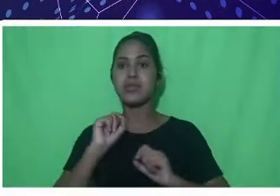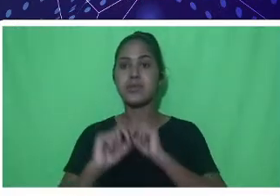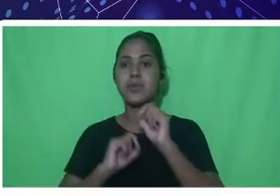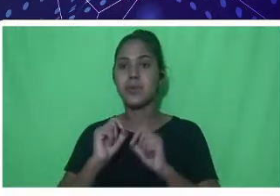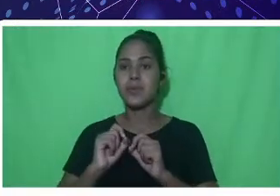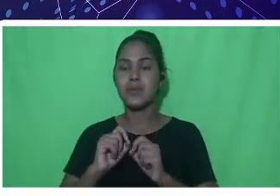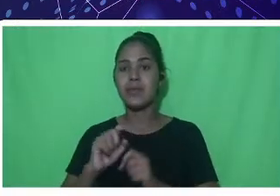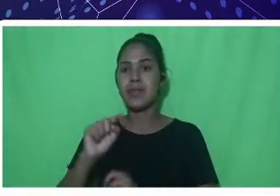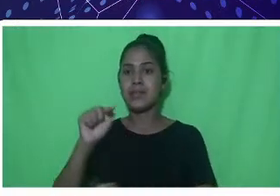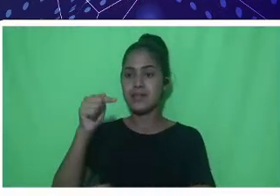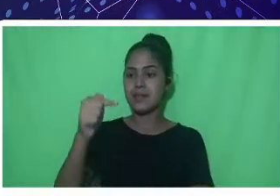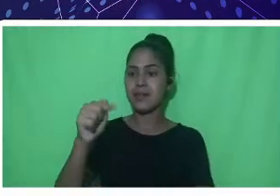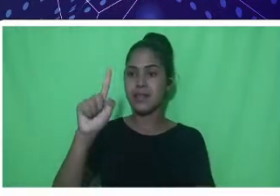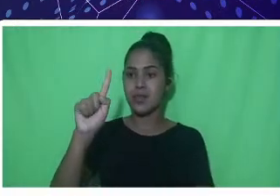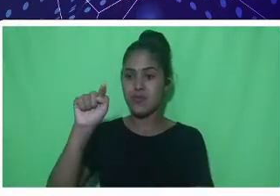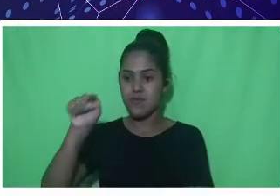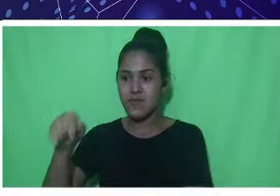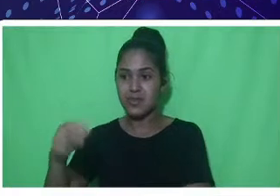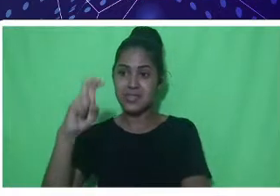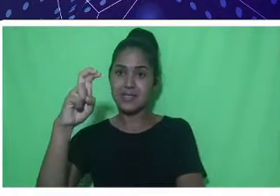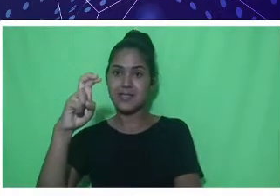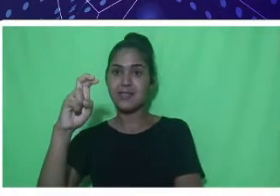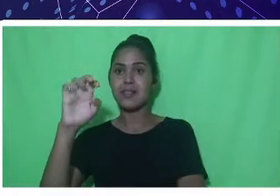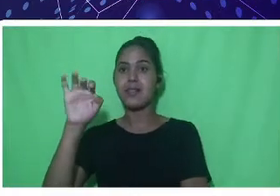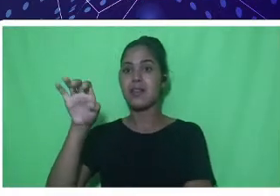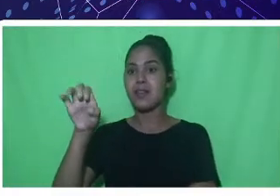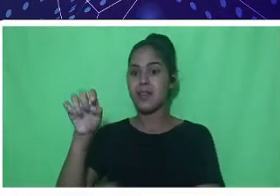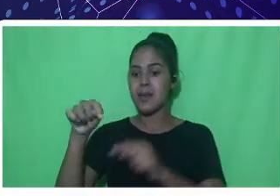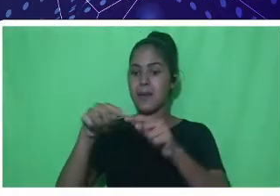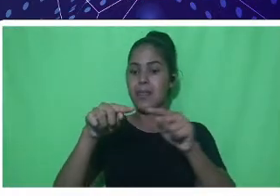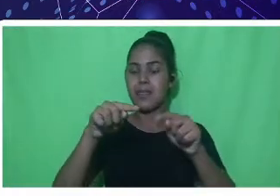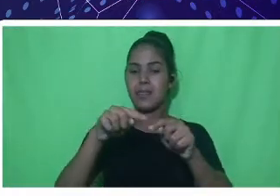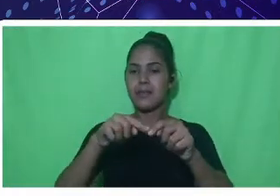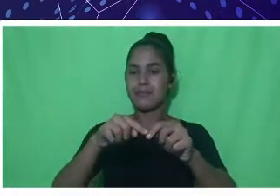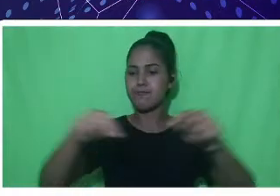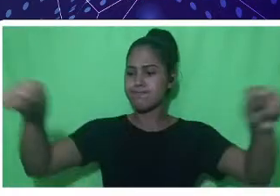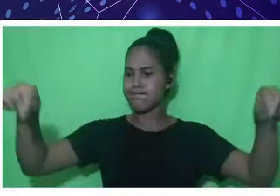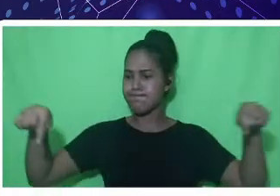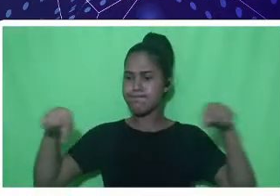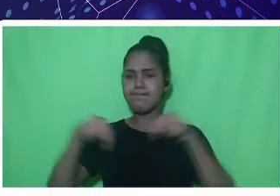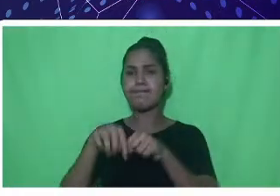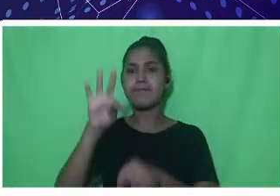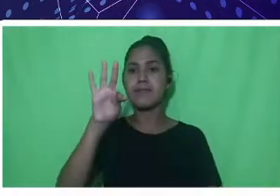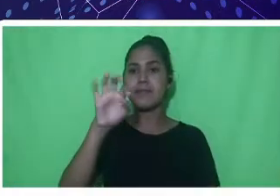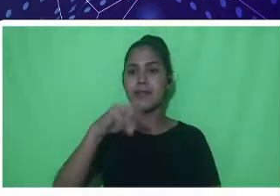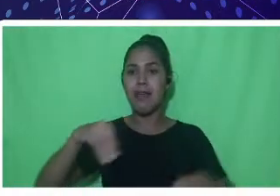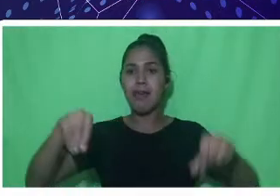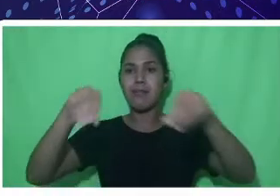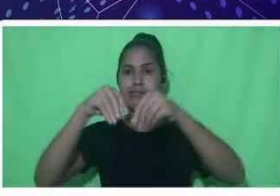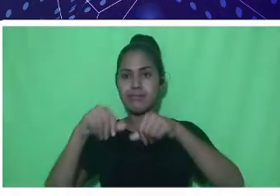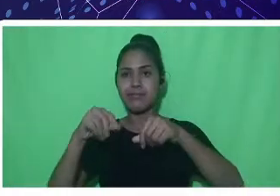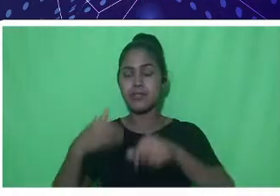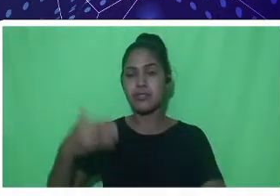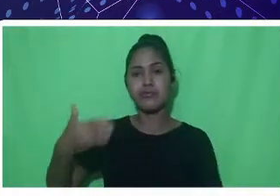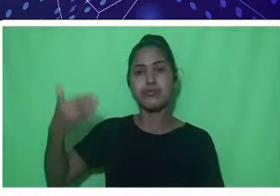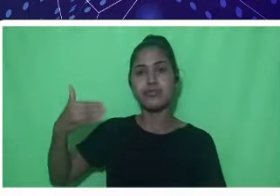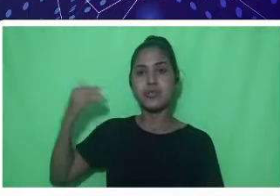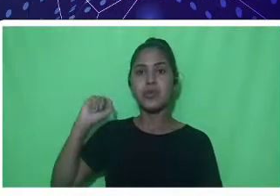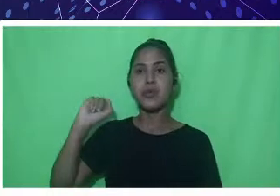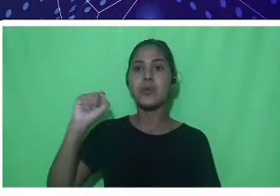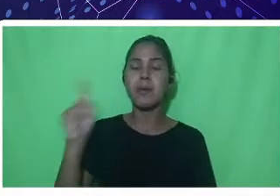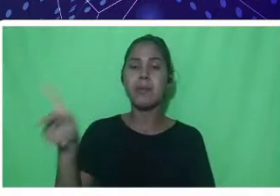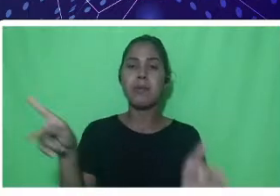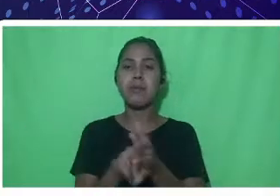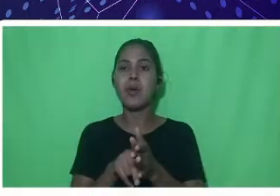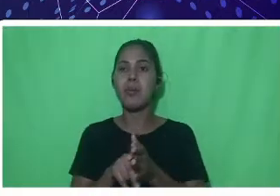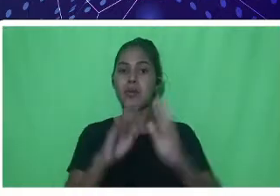de terra, doado pelo município de Presidente Médici, onde outrora funcionava o colégio agrícola como a base